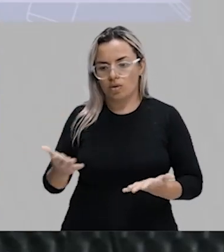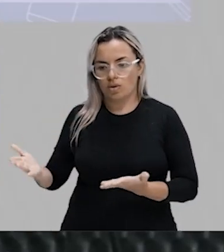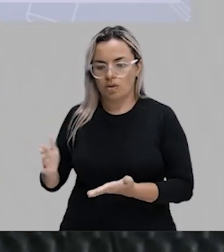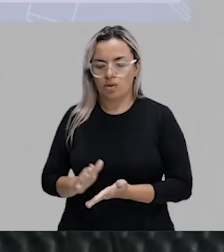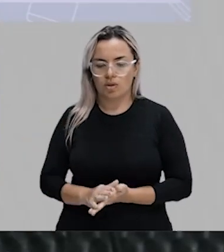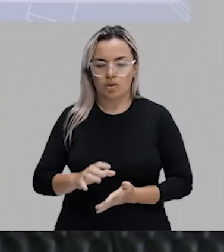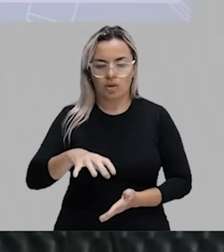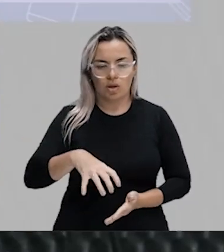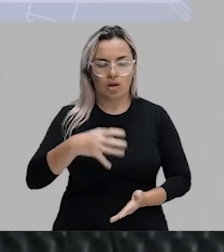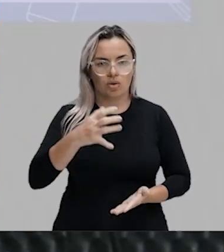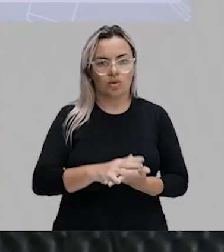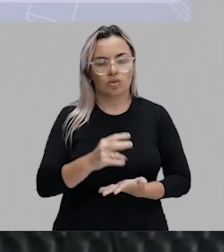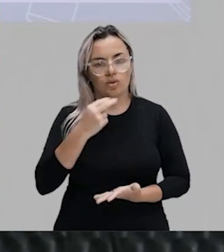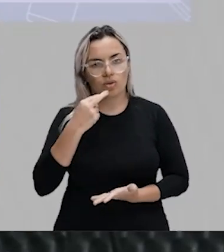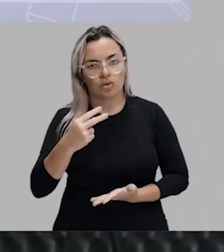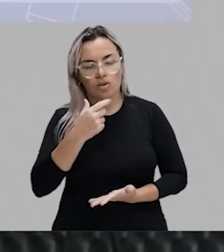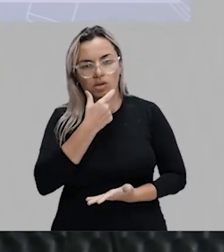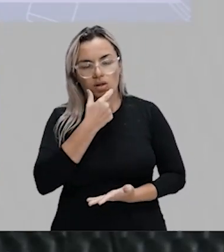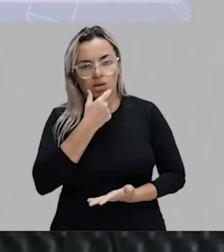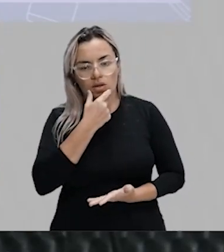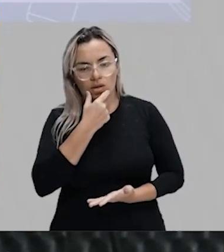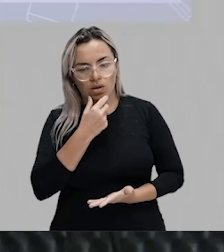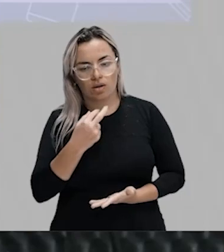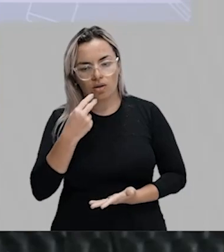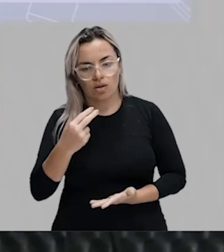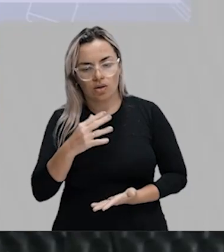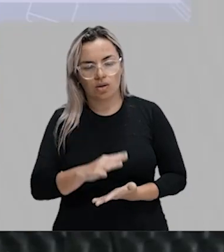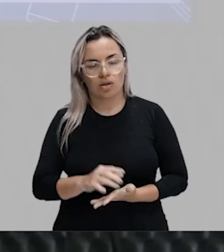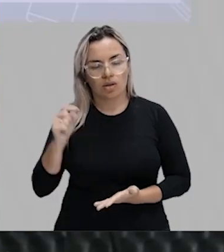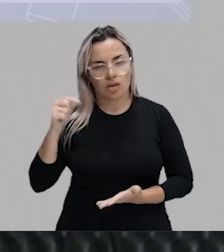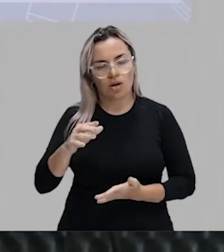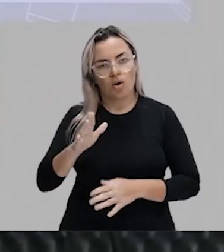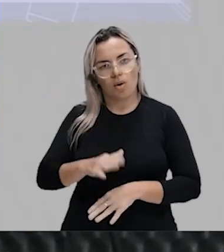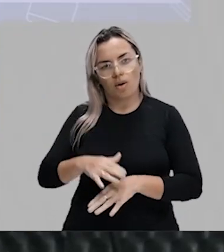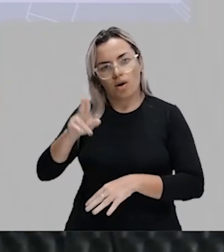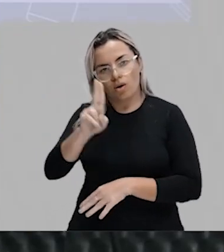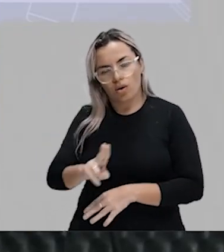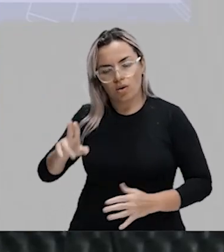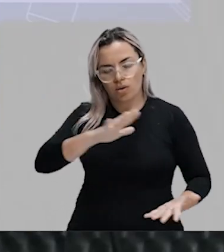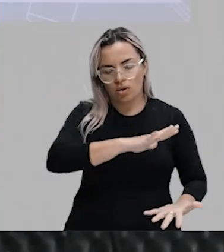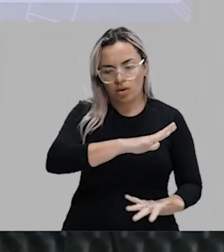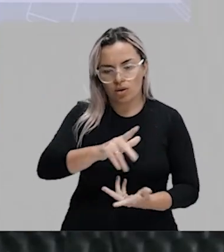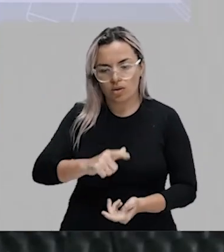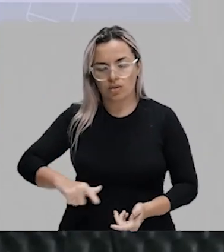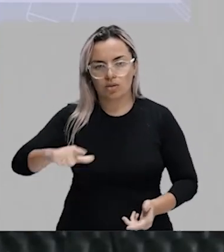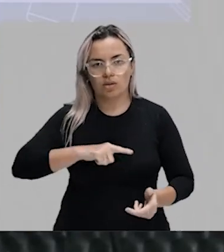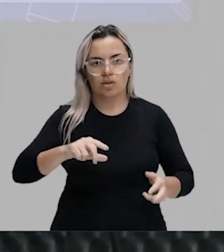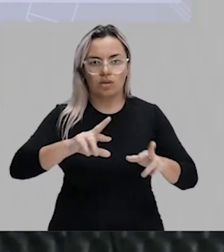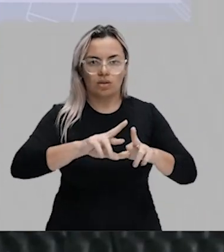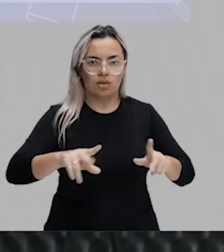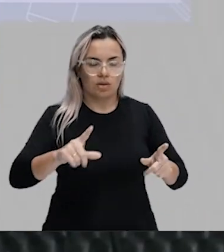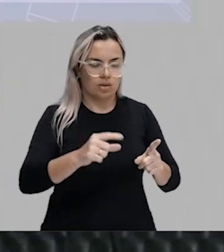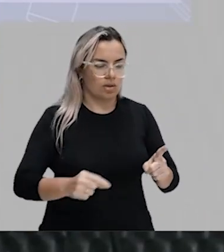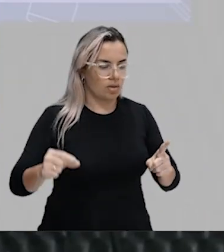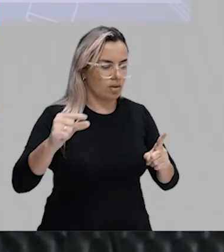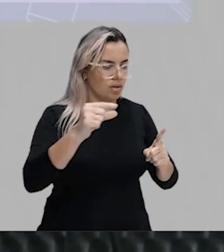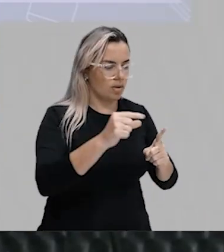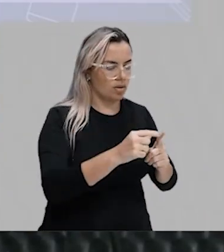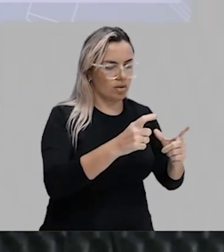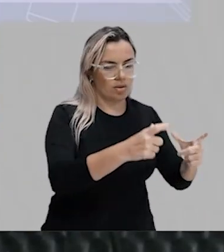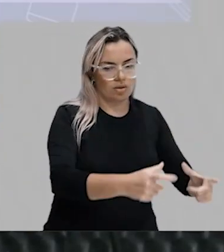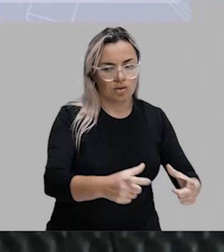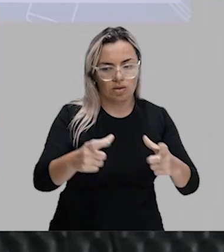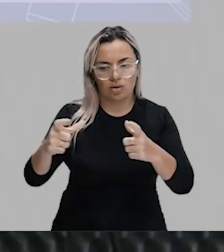como acontece com o inglês, que é um dos idiomas mais usados no mundo e tem diferenças nas palavras de acordo com os destinos,